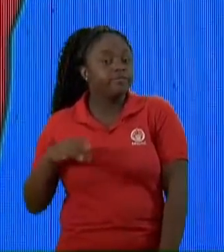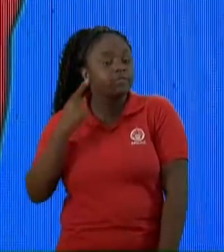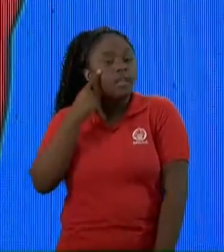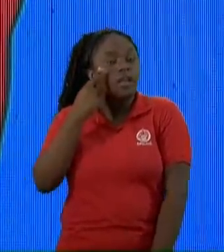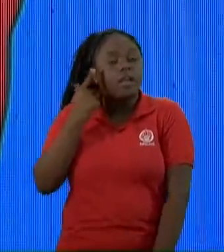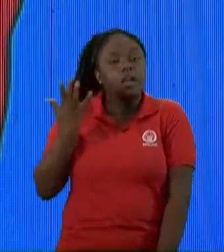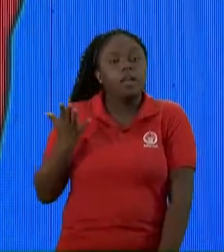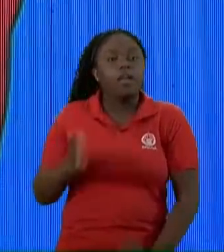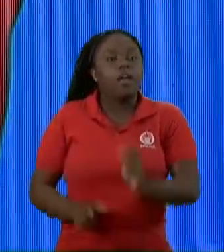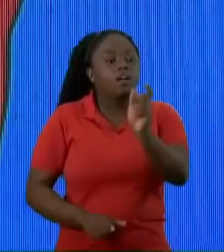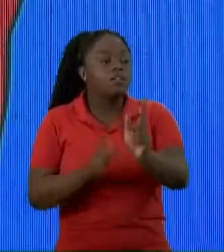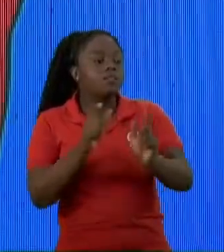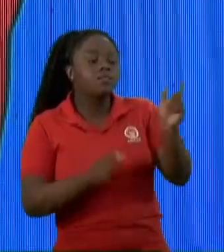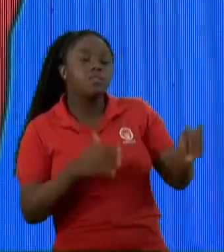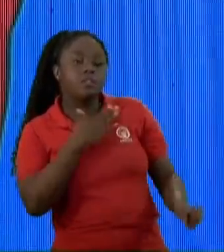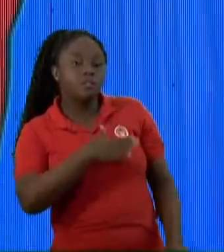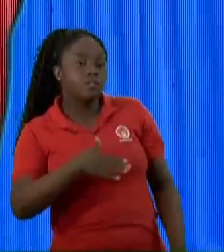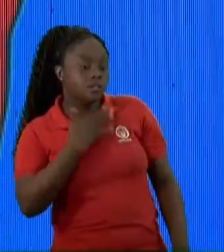as pessoas Gostavam de mim